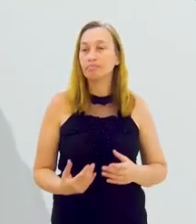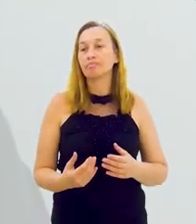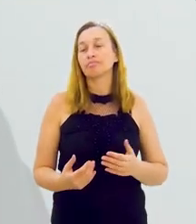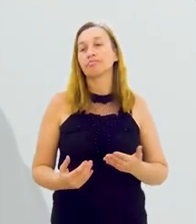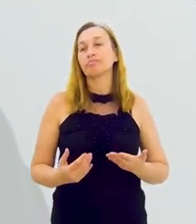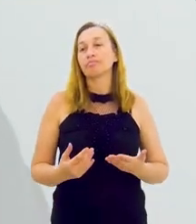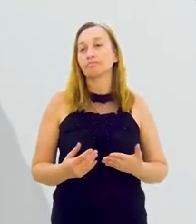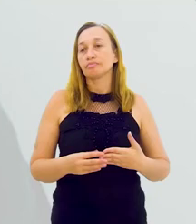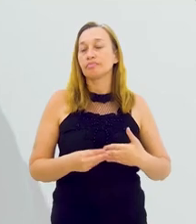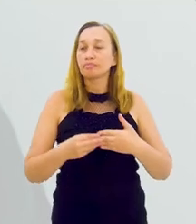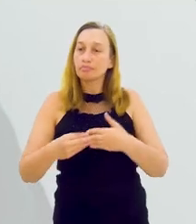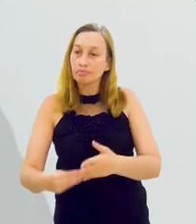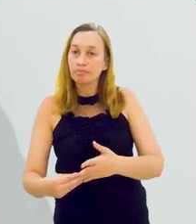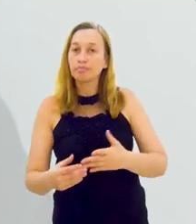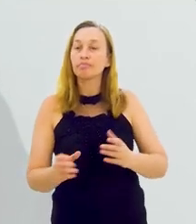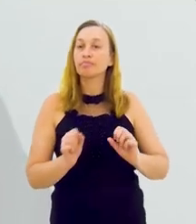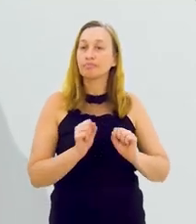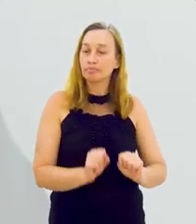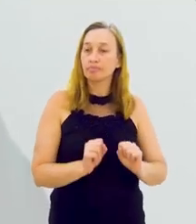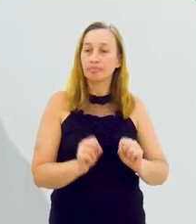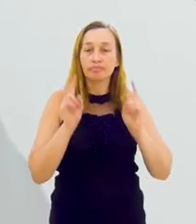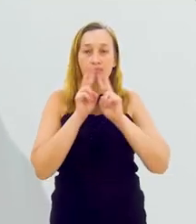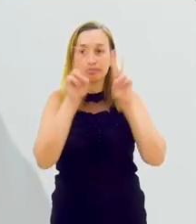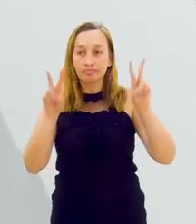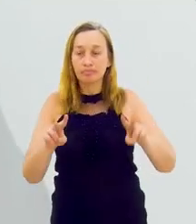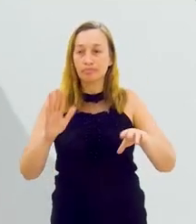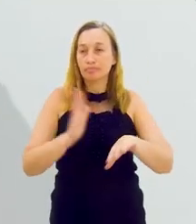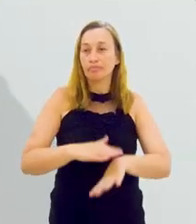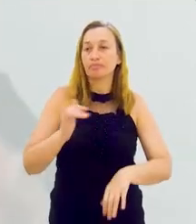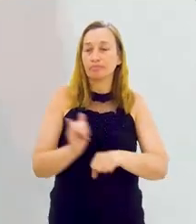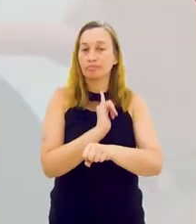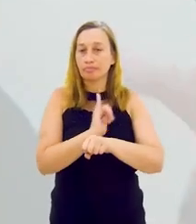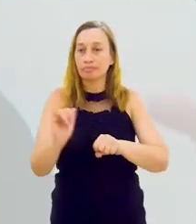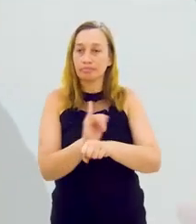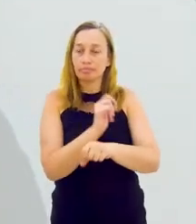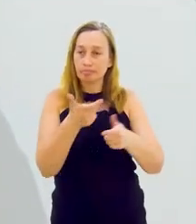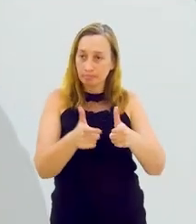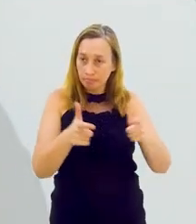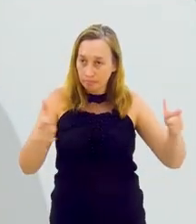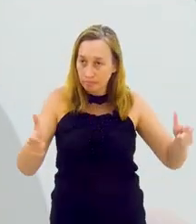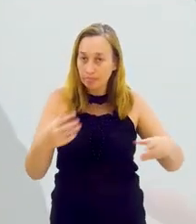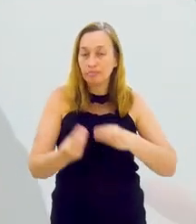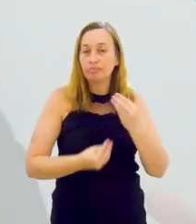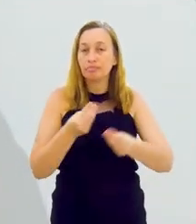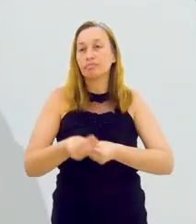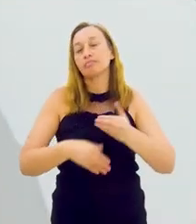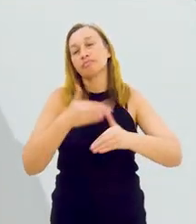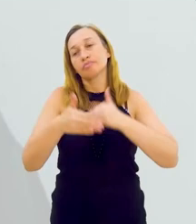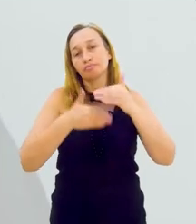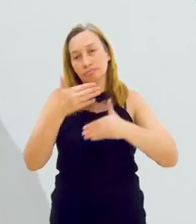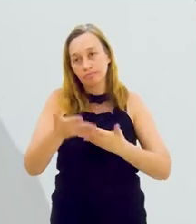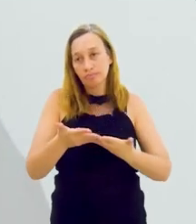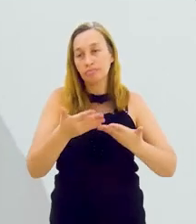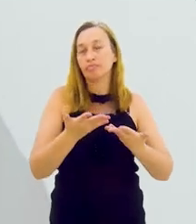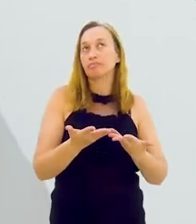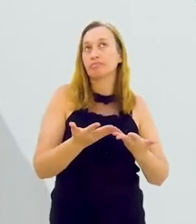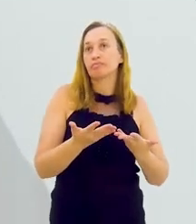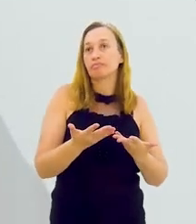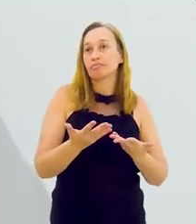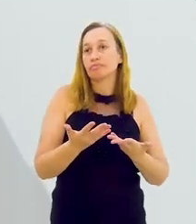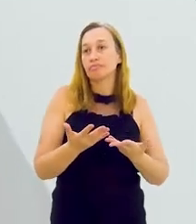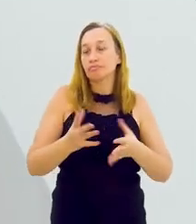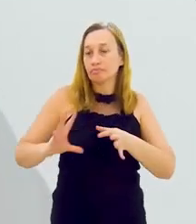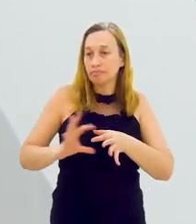dessa governança de atores que vão levar, vão poder dar essa visão mais estratégica e mais ampla de como se